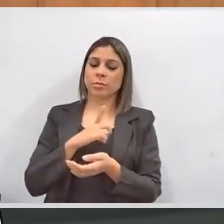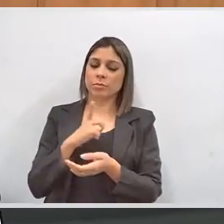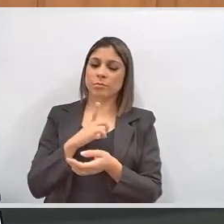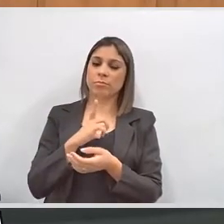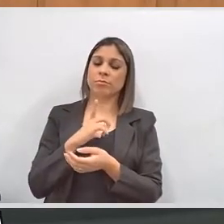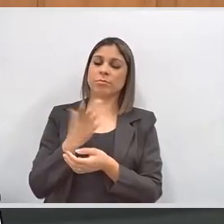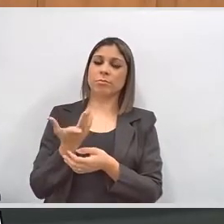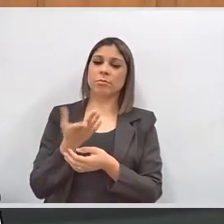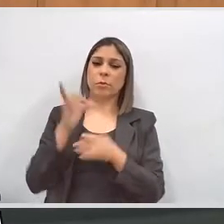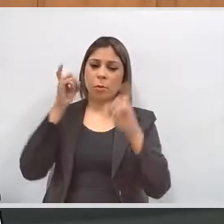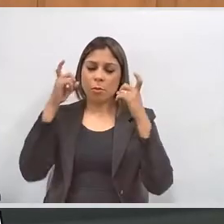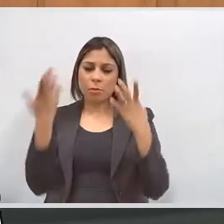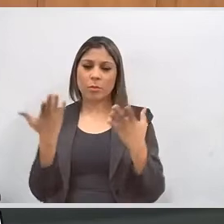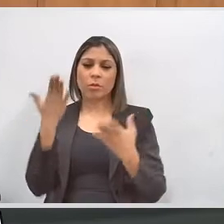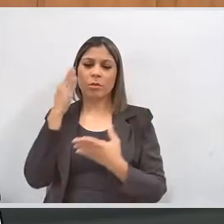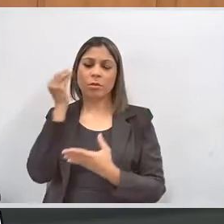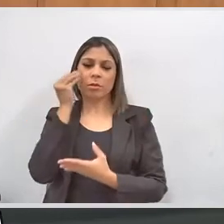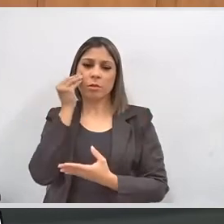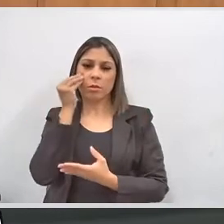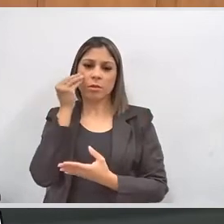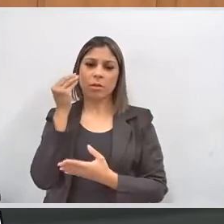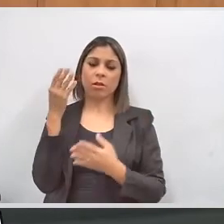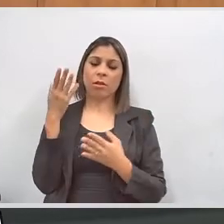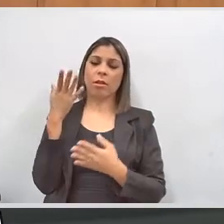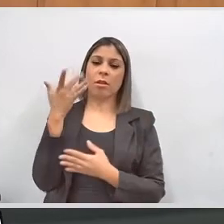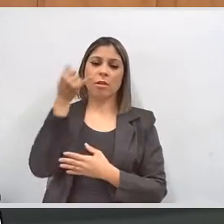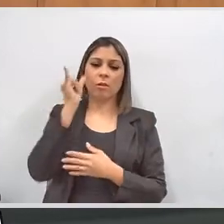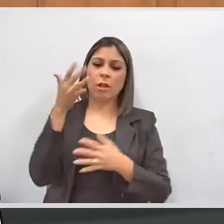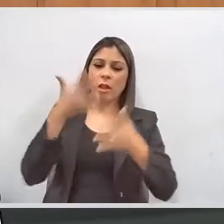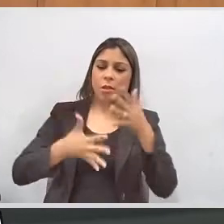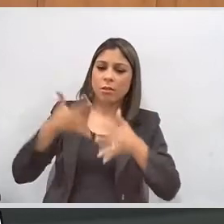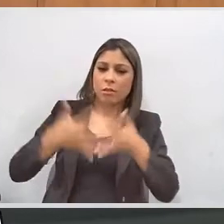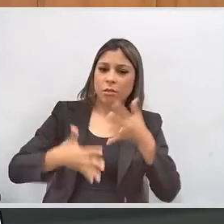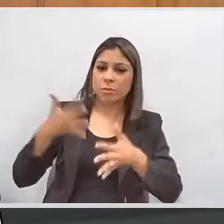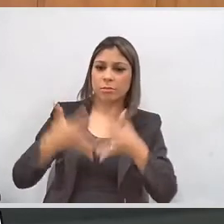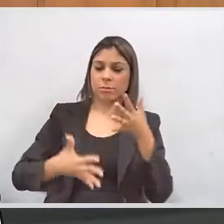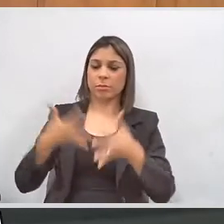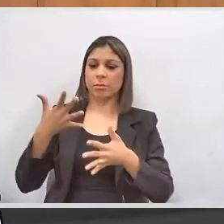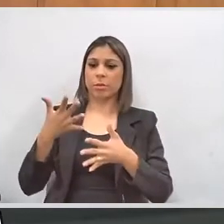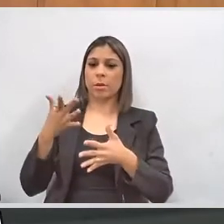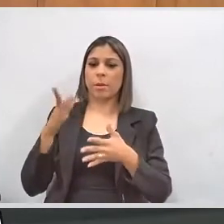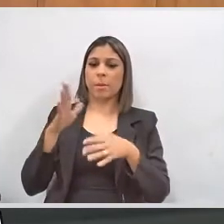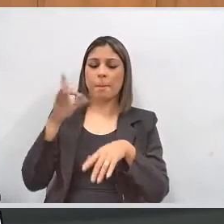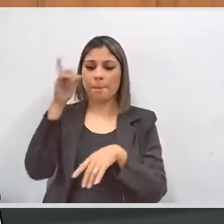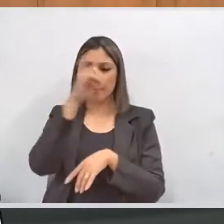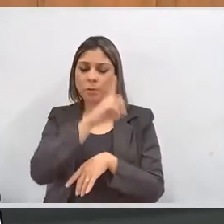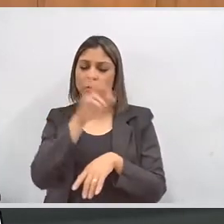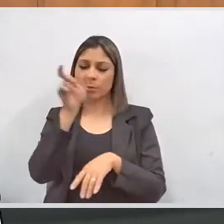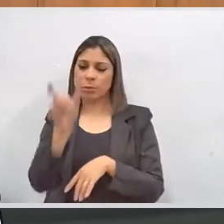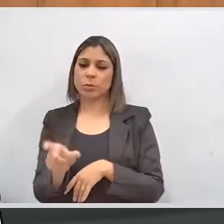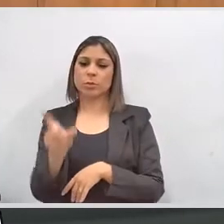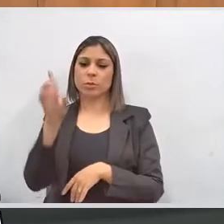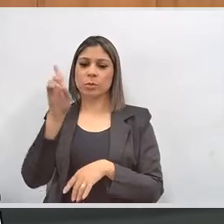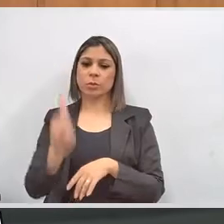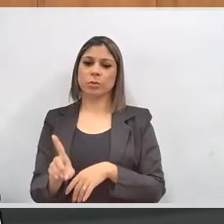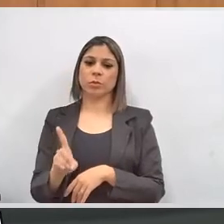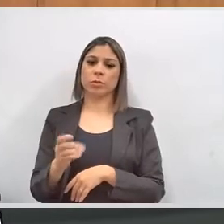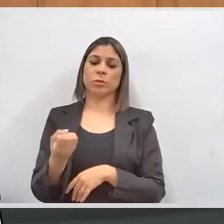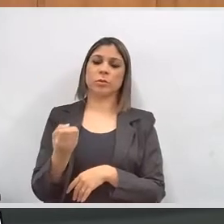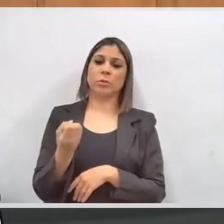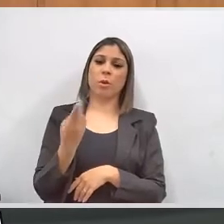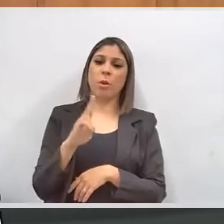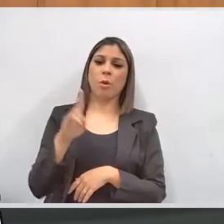implementar medidas para a remoção de barreiras que dificultem o exercício do voto para as pessoas com deficiência